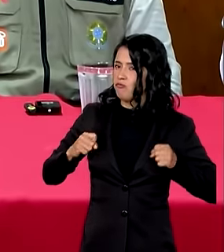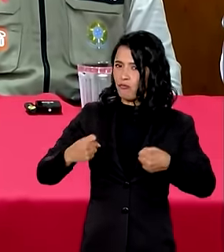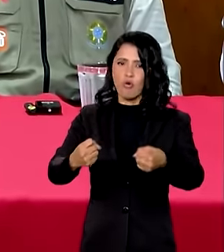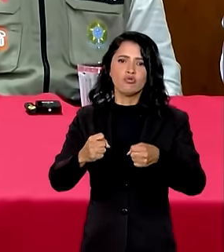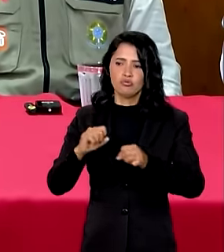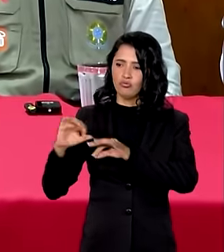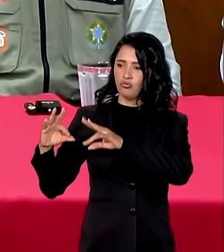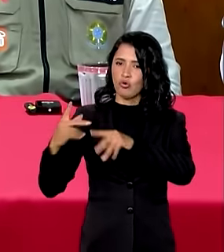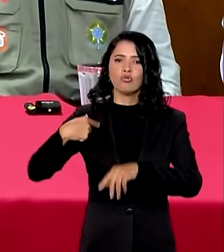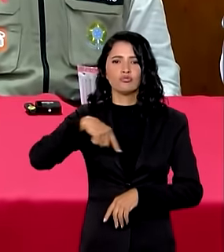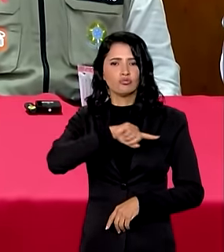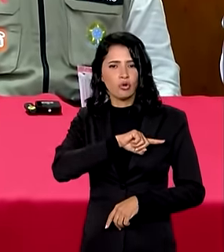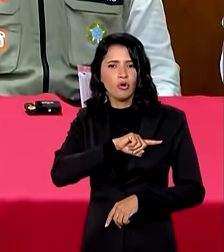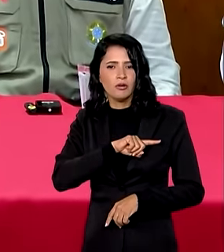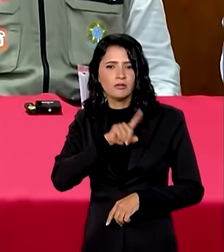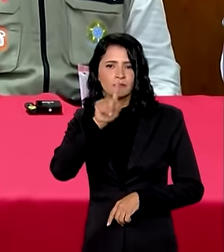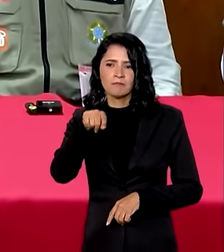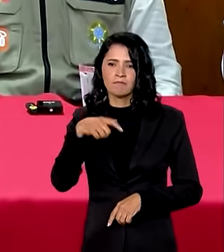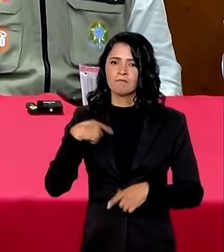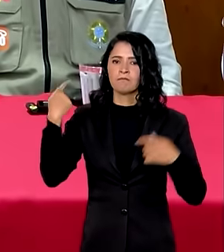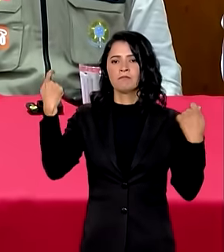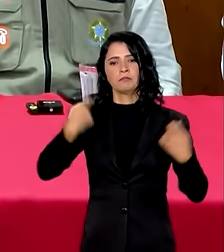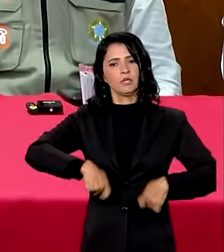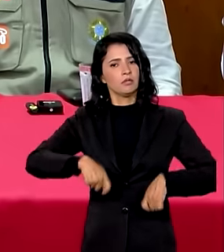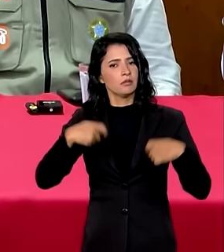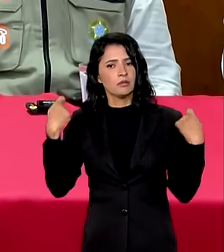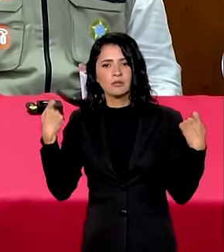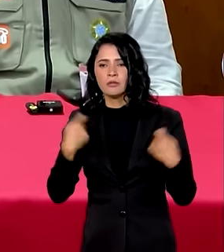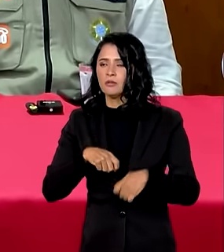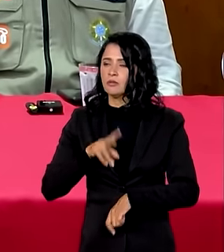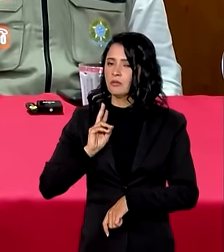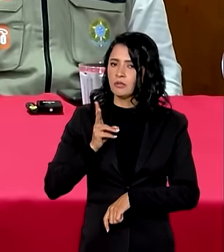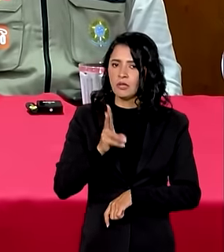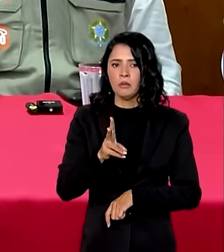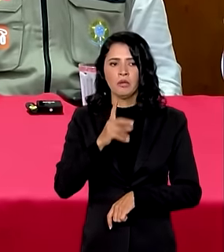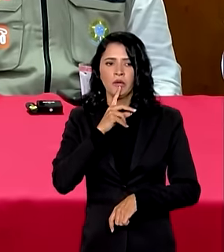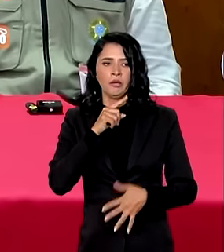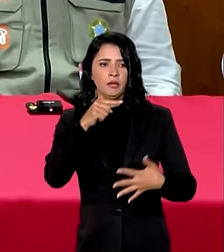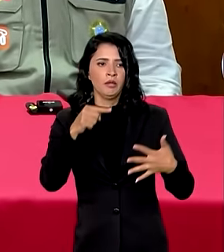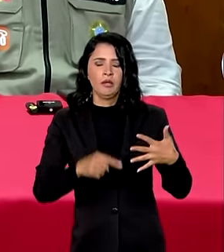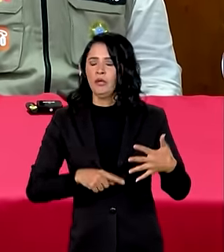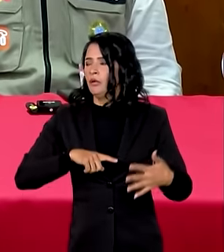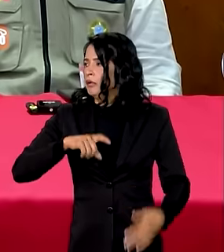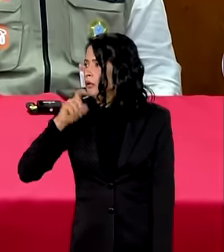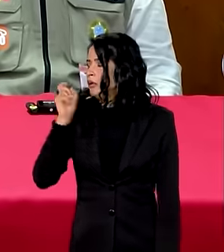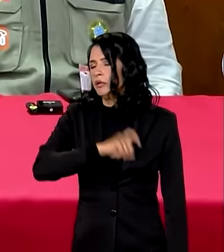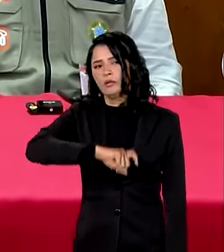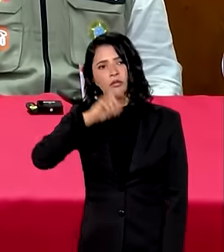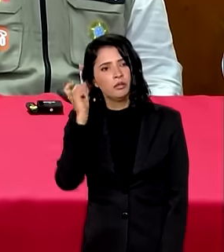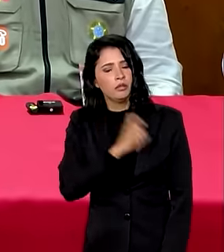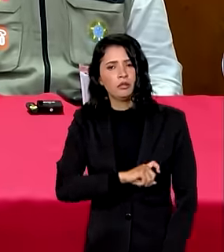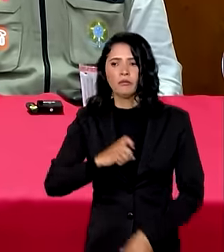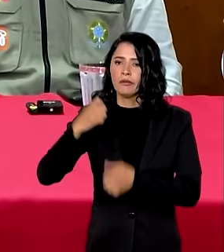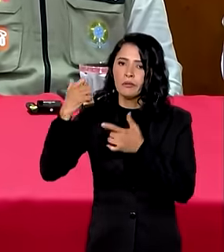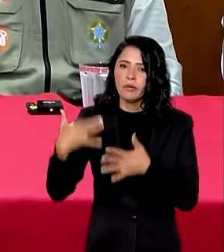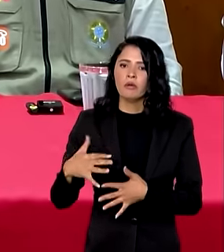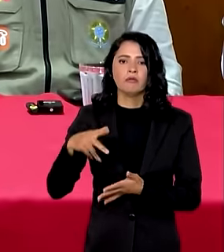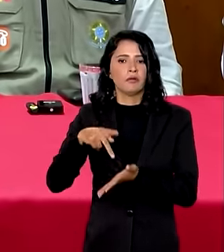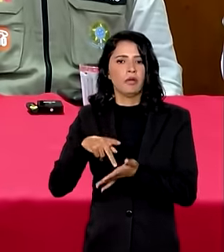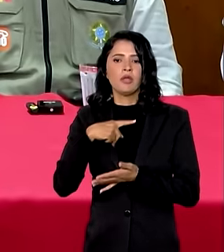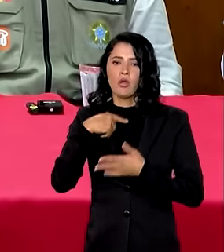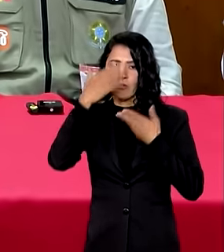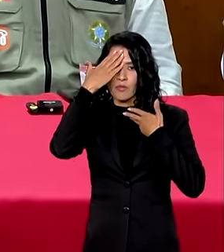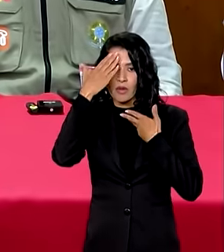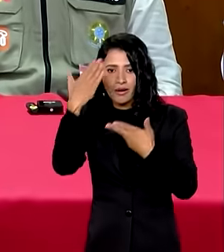de todos nós, a gente precisa daí estar o tempo inteiro desmentindo esse tipo de situação. Então, quero agradecer à